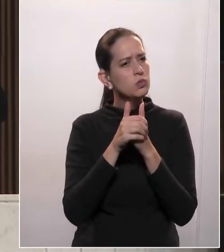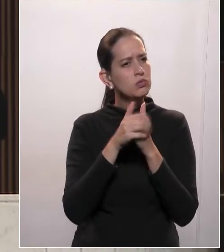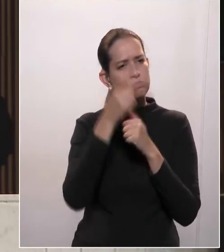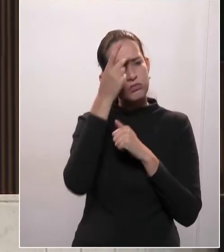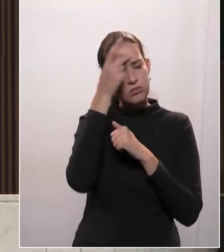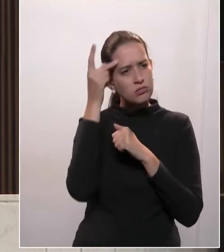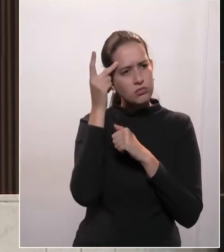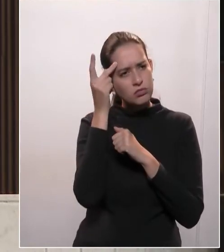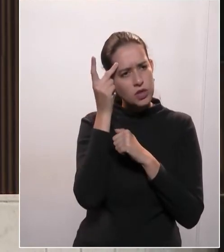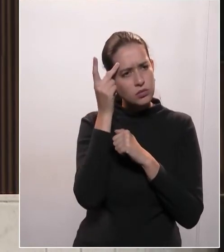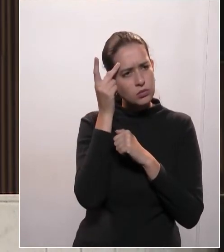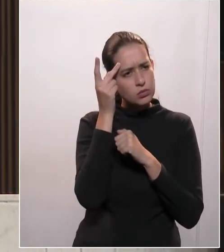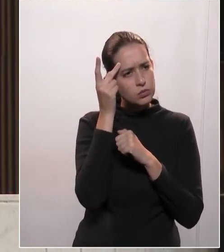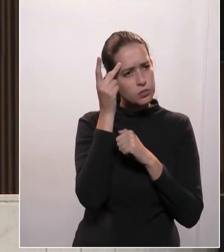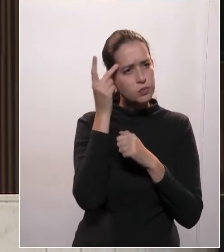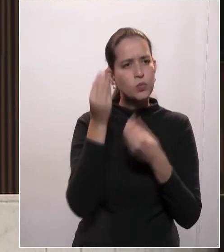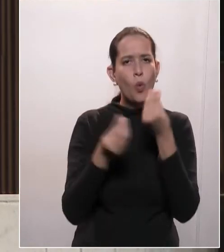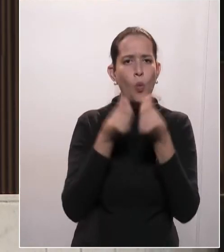na vila.